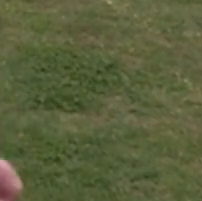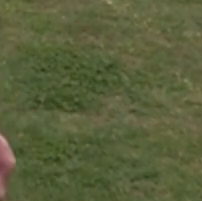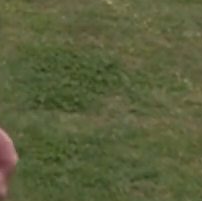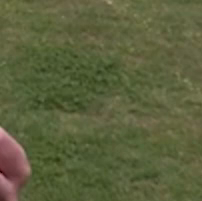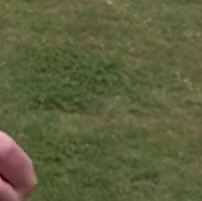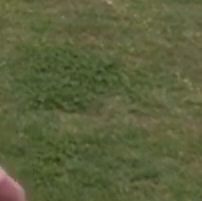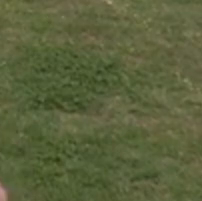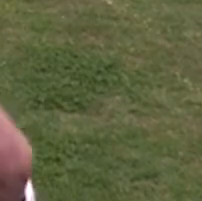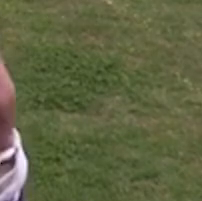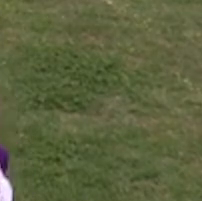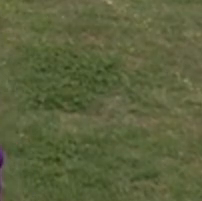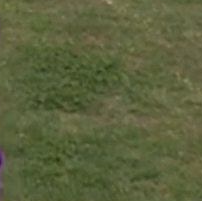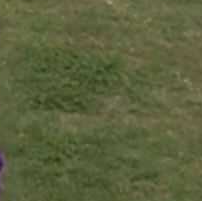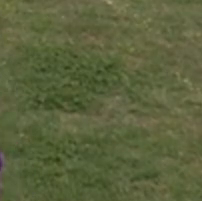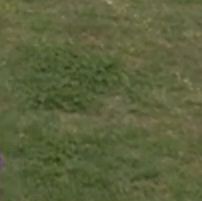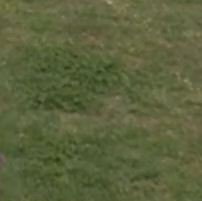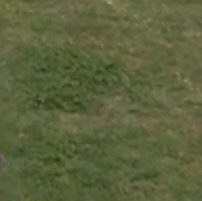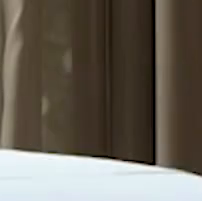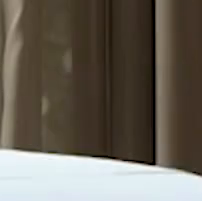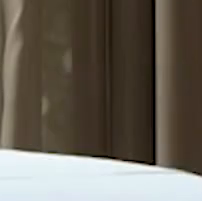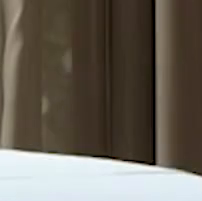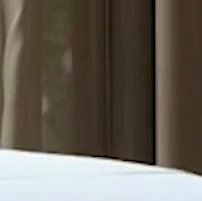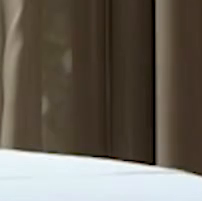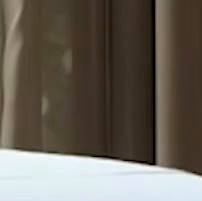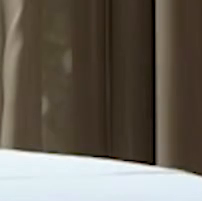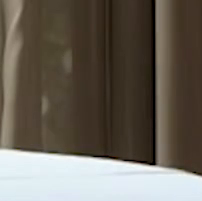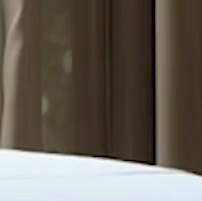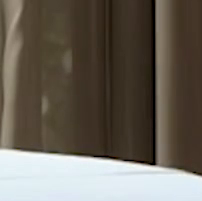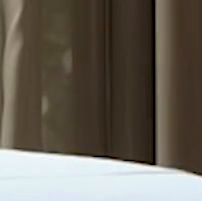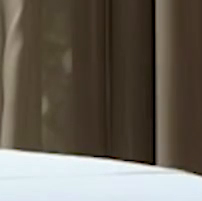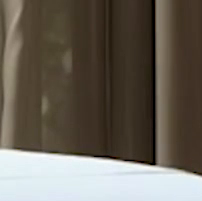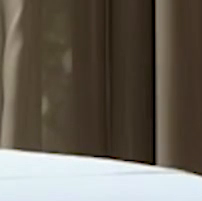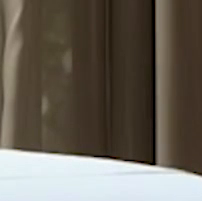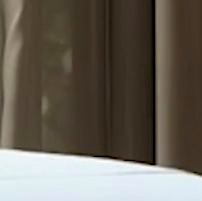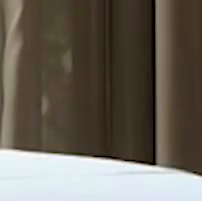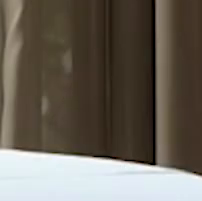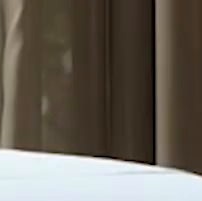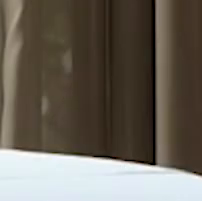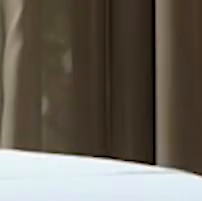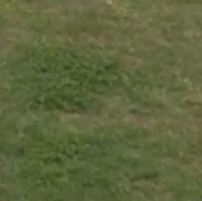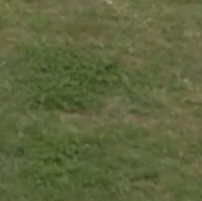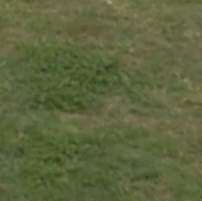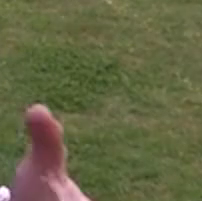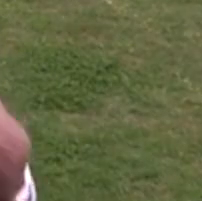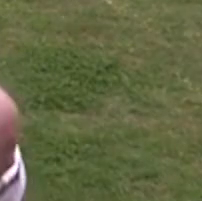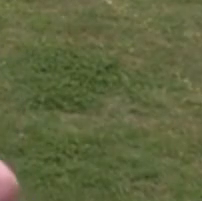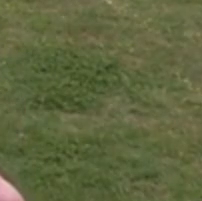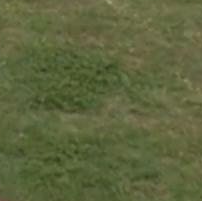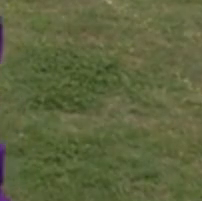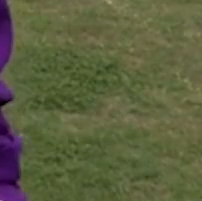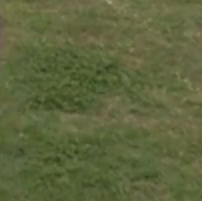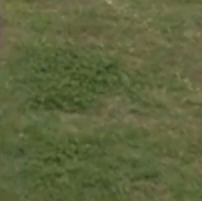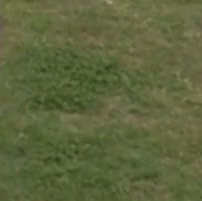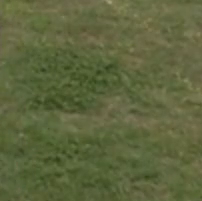portanto que também já vai ser batizado acabaram por se juntar e fazer juntos três batizados porque ao longo da